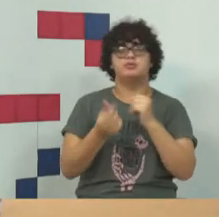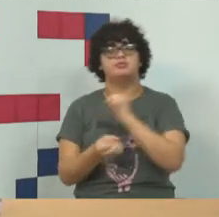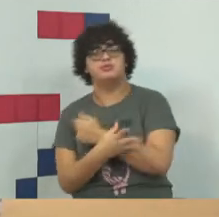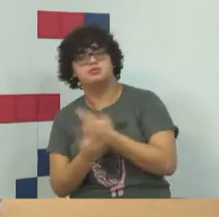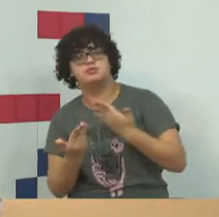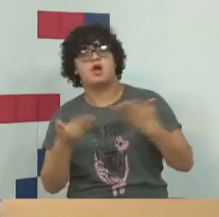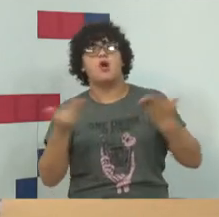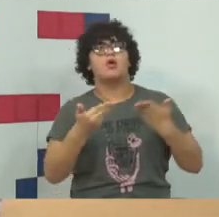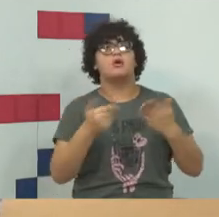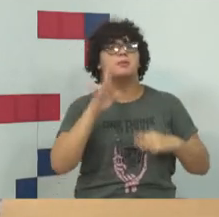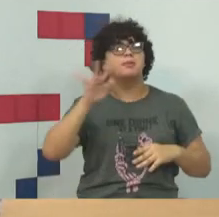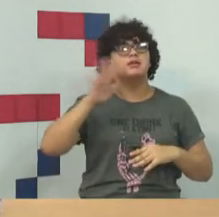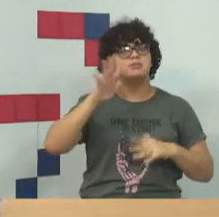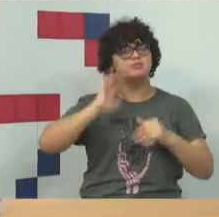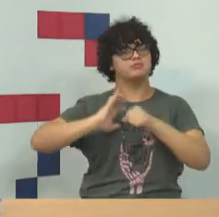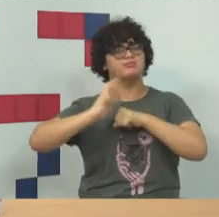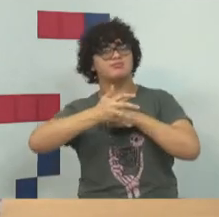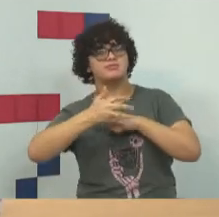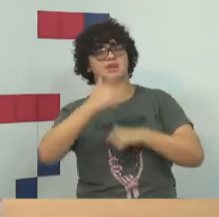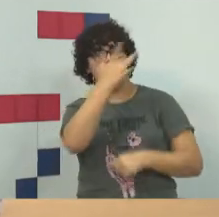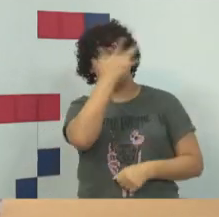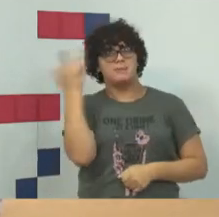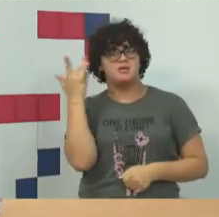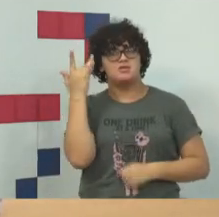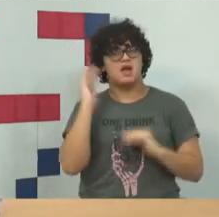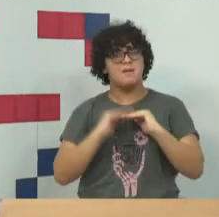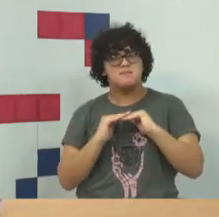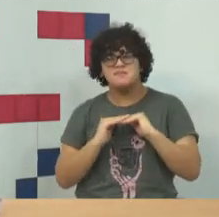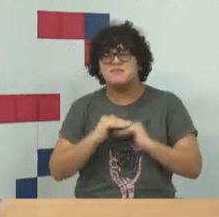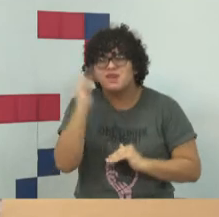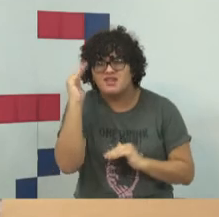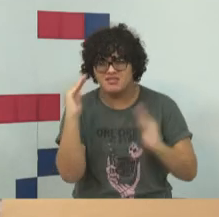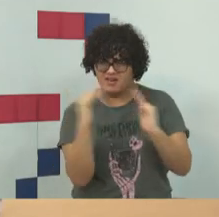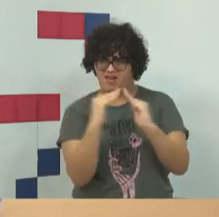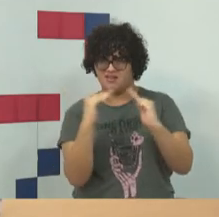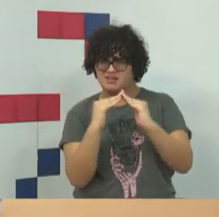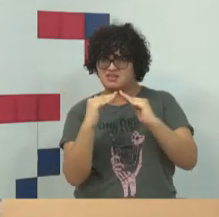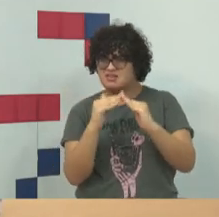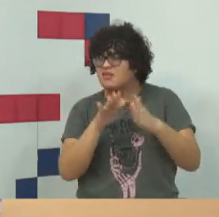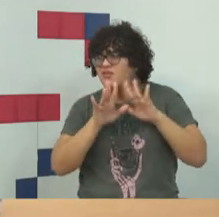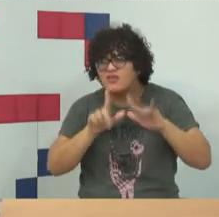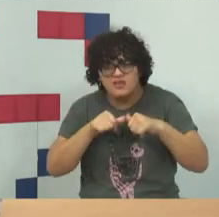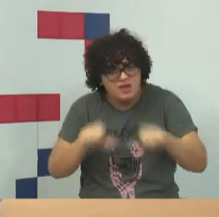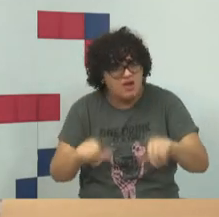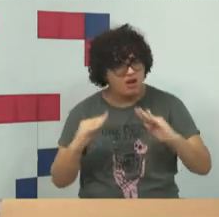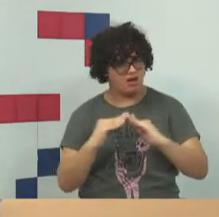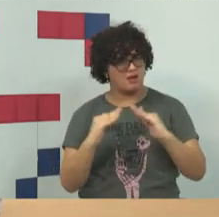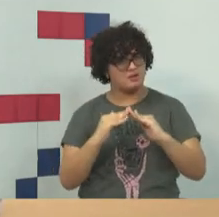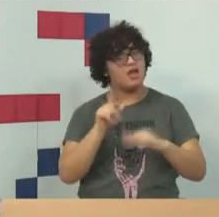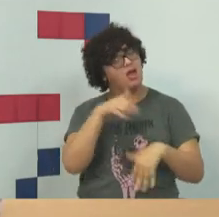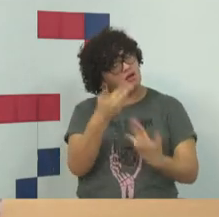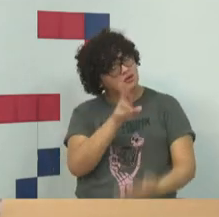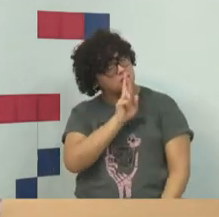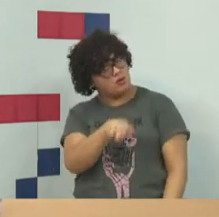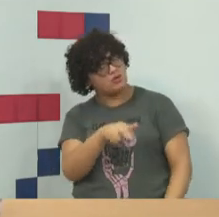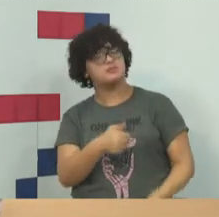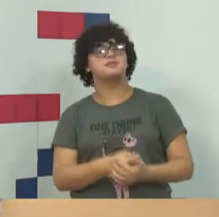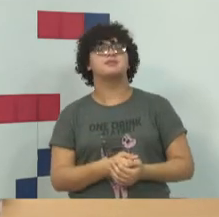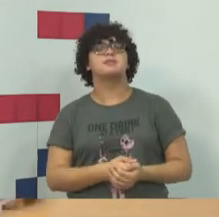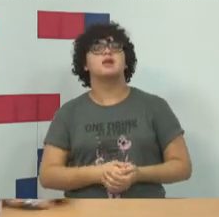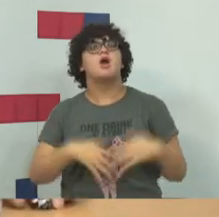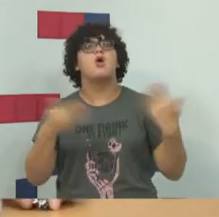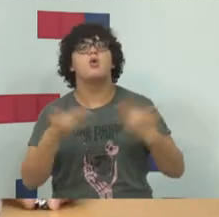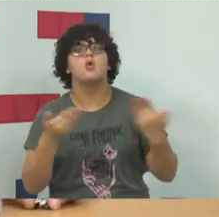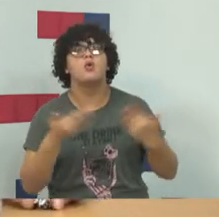lógica de pandemia e as pessoas estão mais na sociedade virtual, a resposta é essa. Se a sociedade